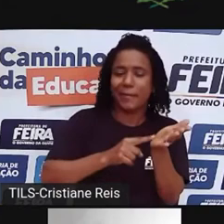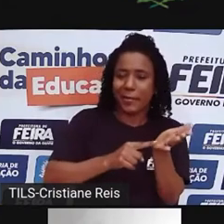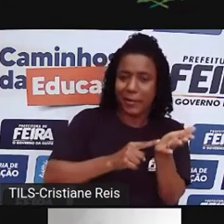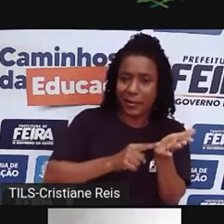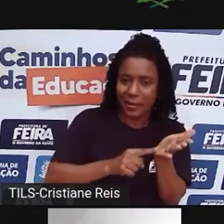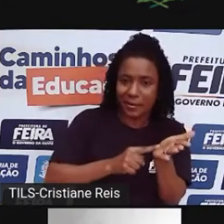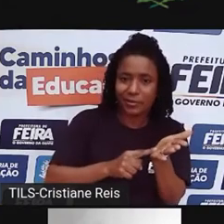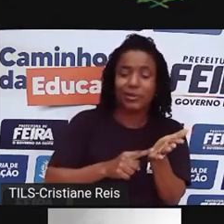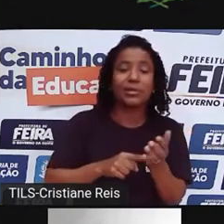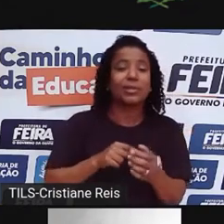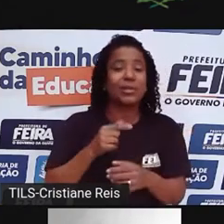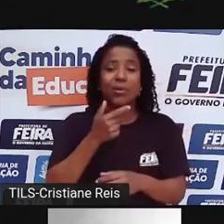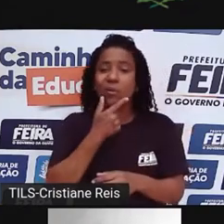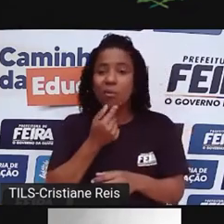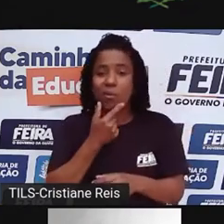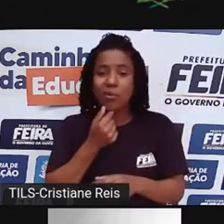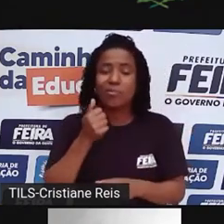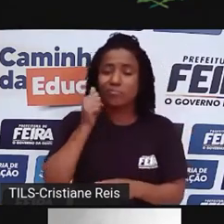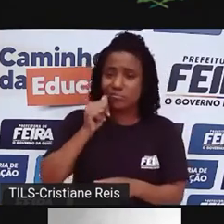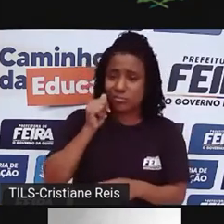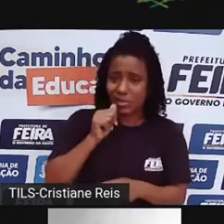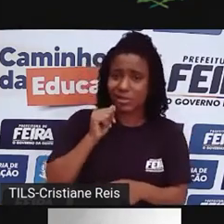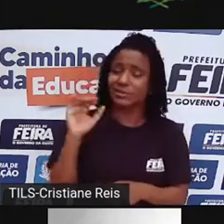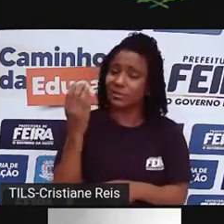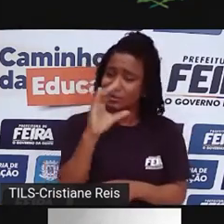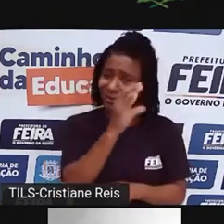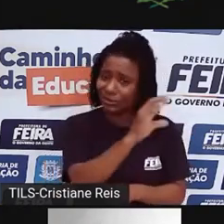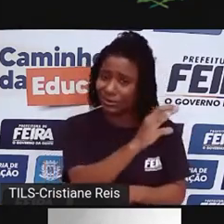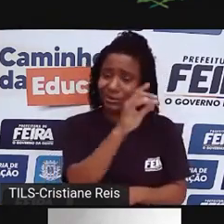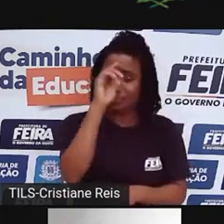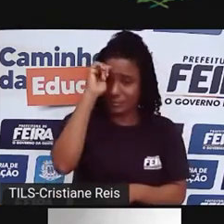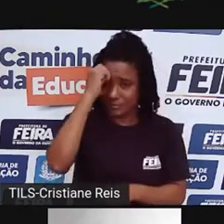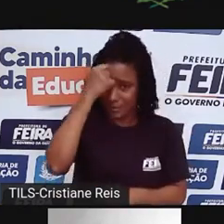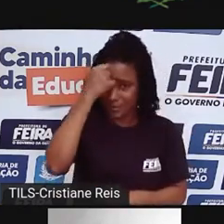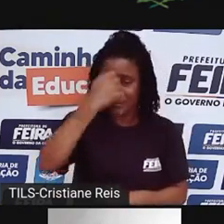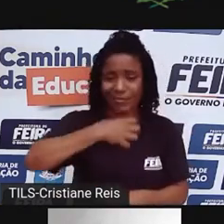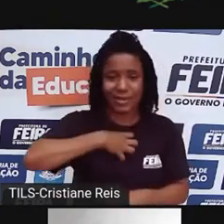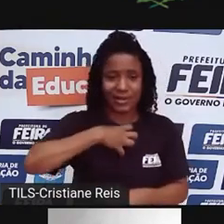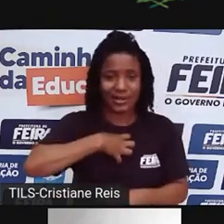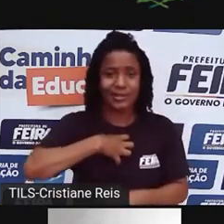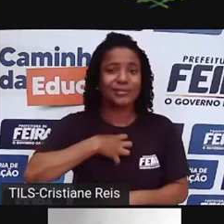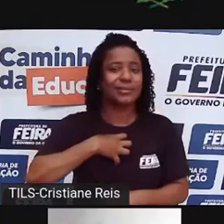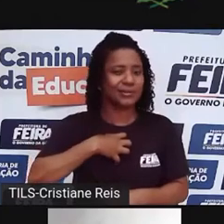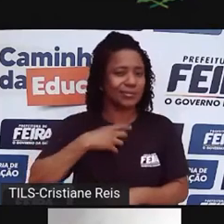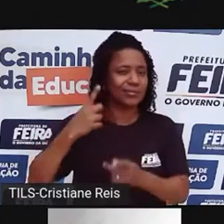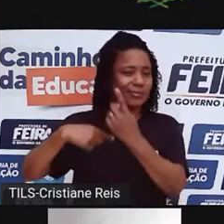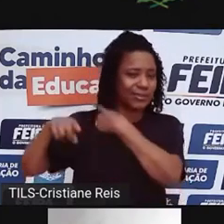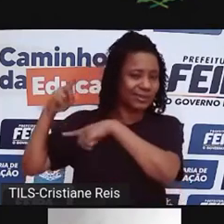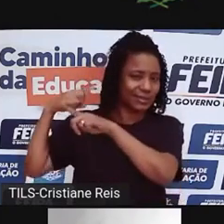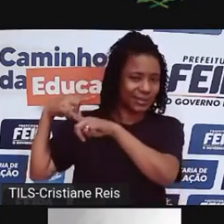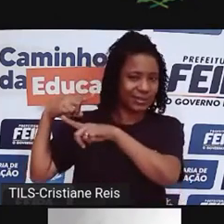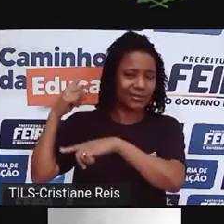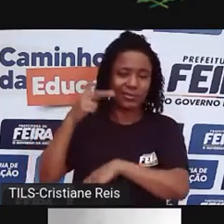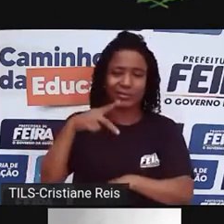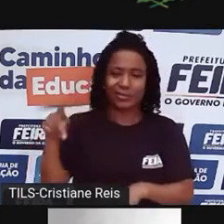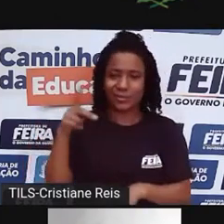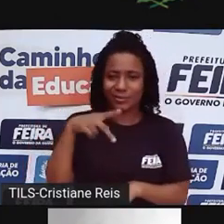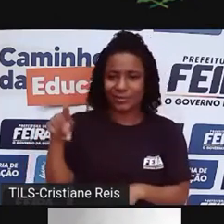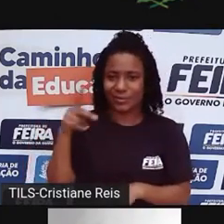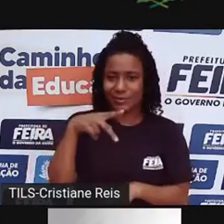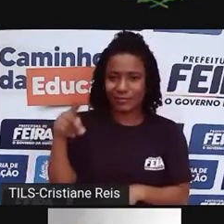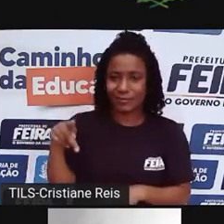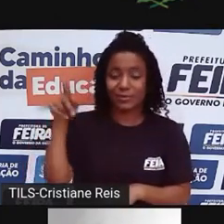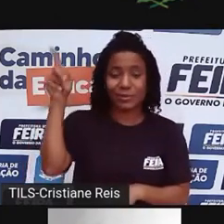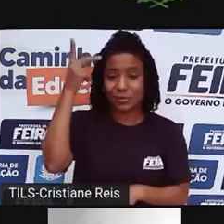tenhamos cientistas baianos, negros, super participantes aí, tive até um bate-papo muito legal com a professora lá de São